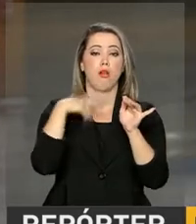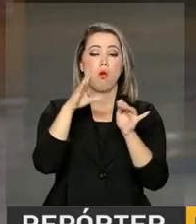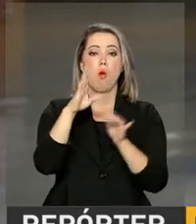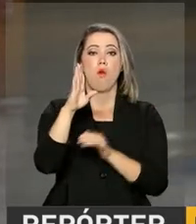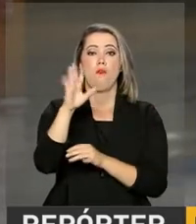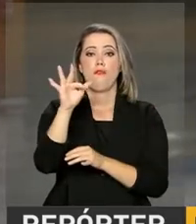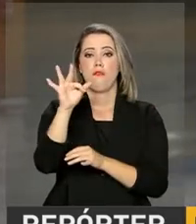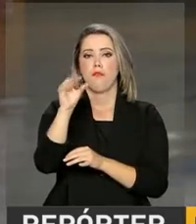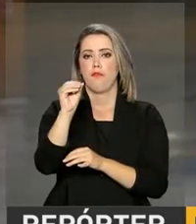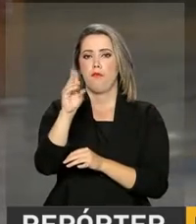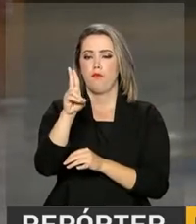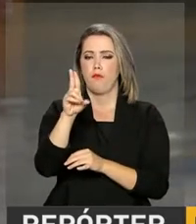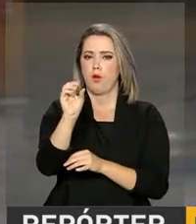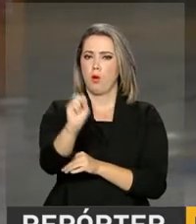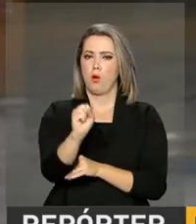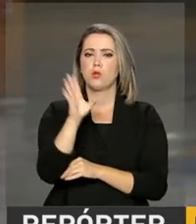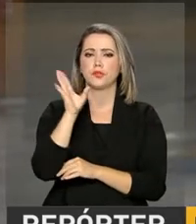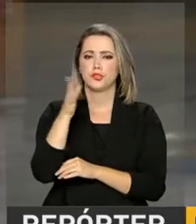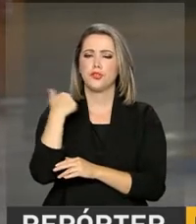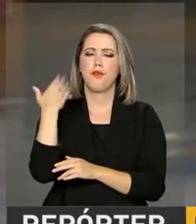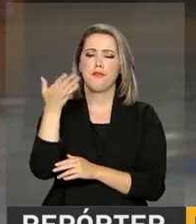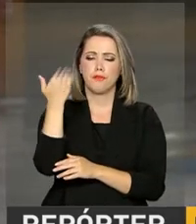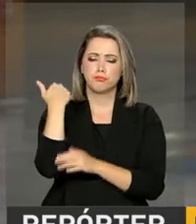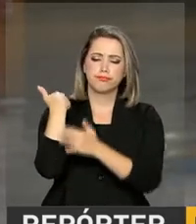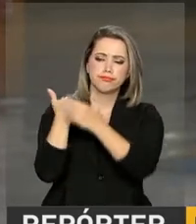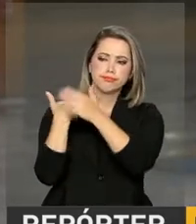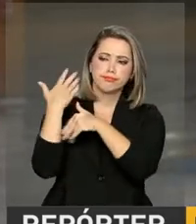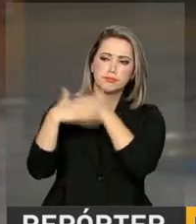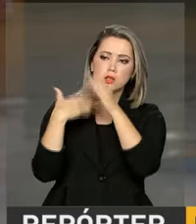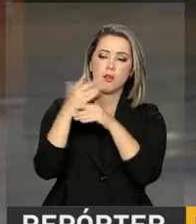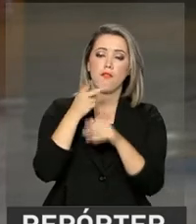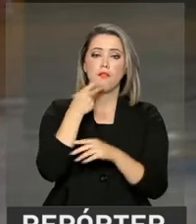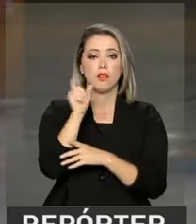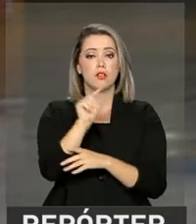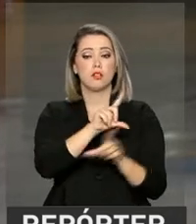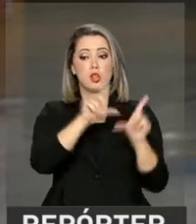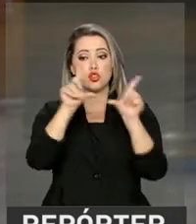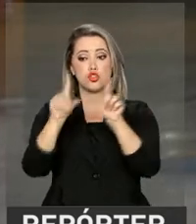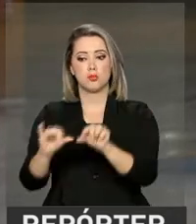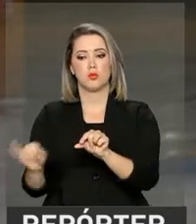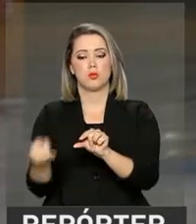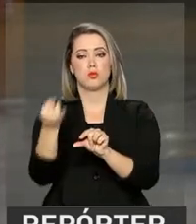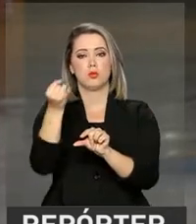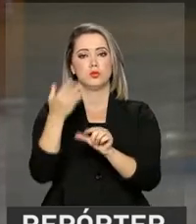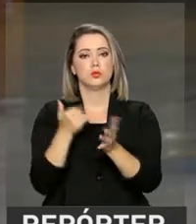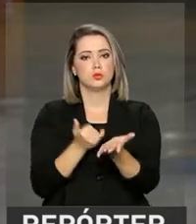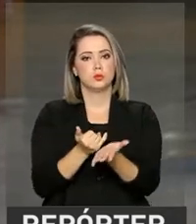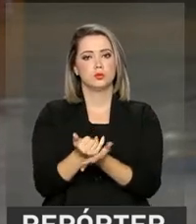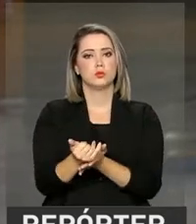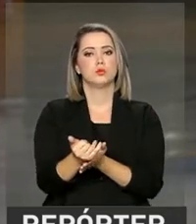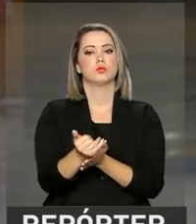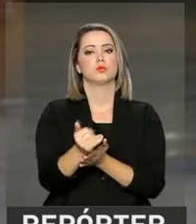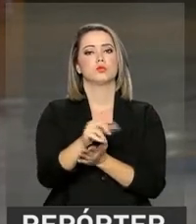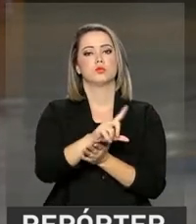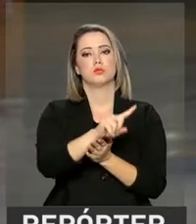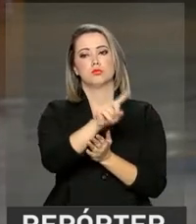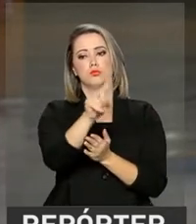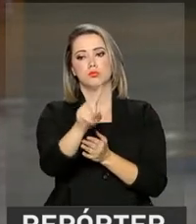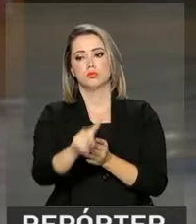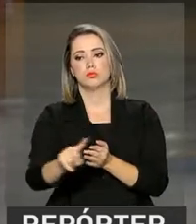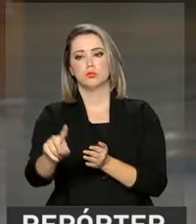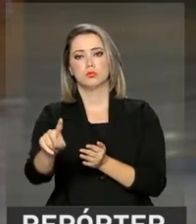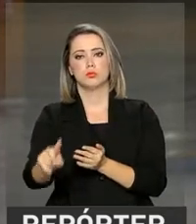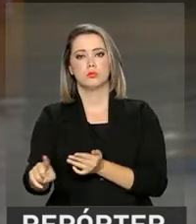semanas prevendo esta queda na taxa básica de juros, a continuidade na queda da